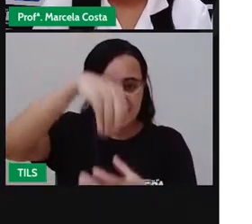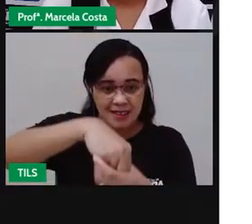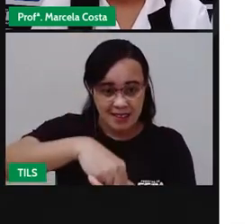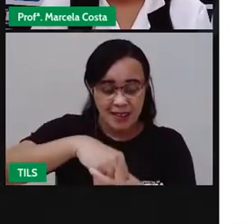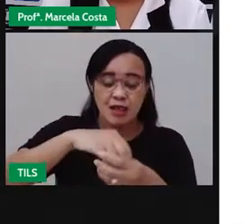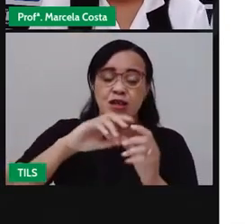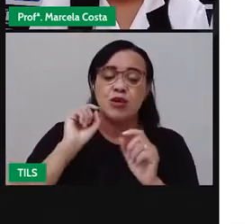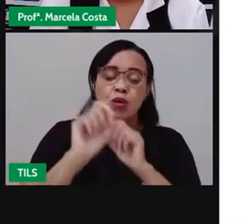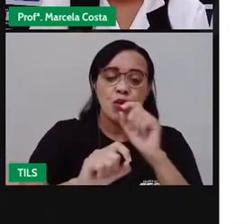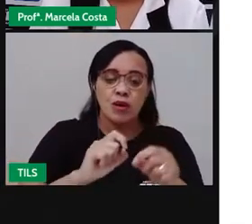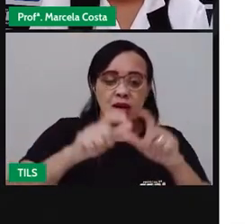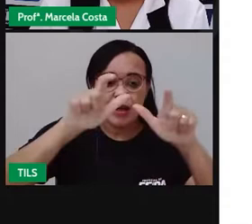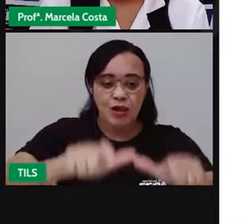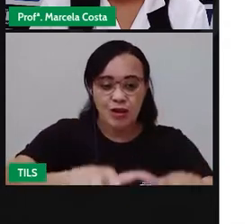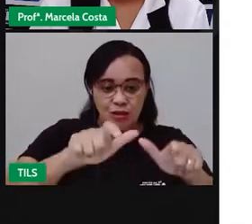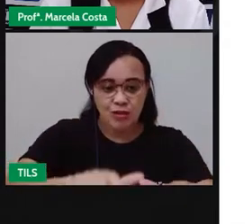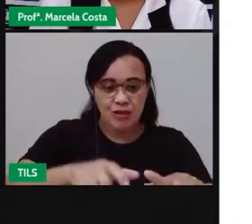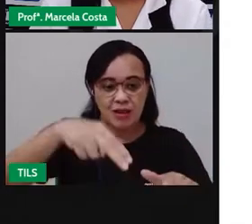Nordeste?